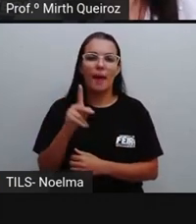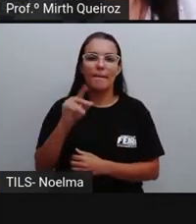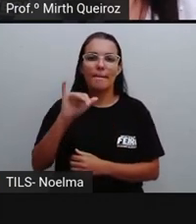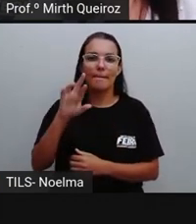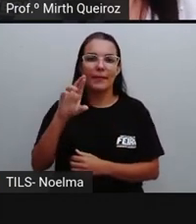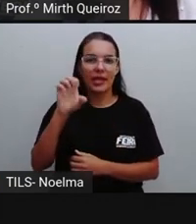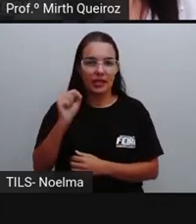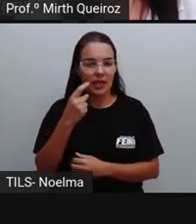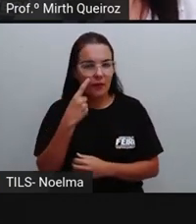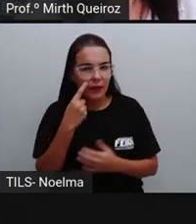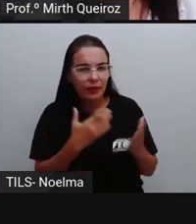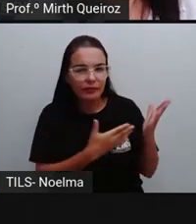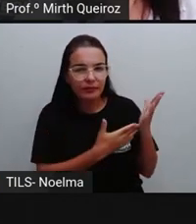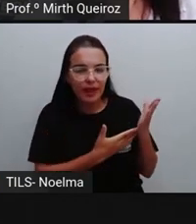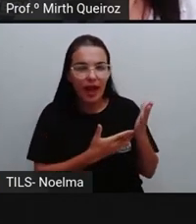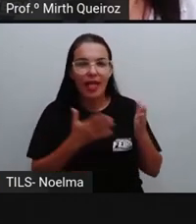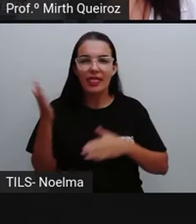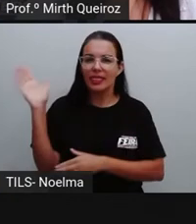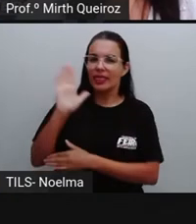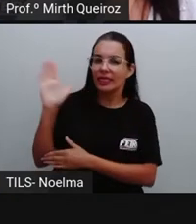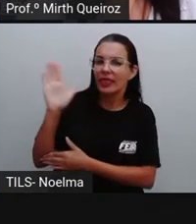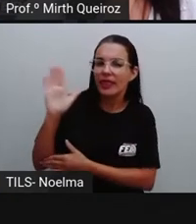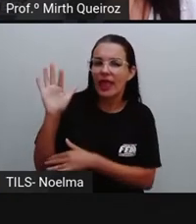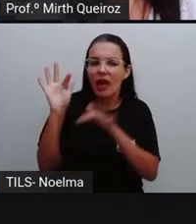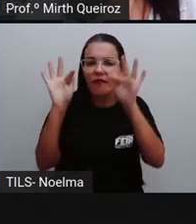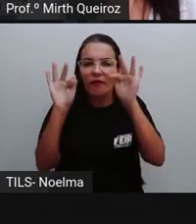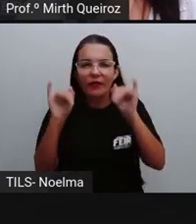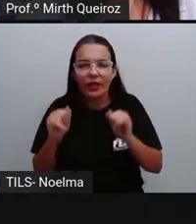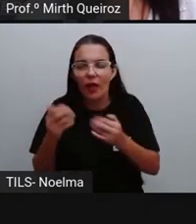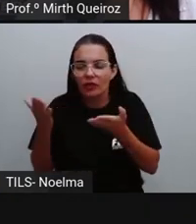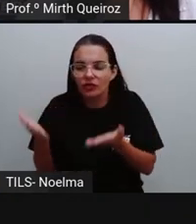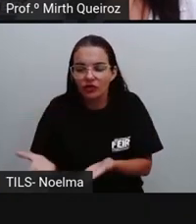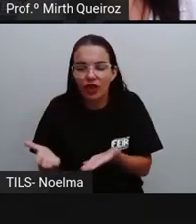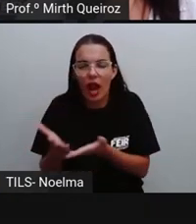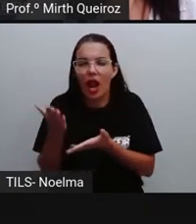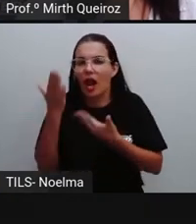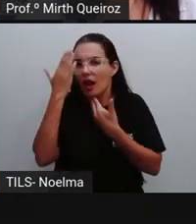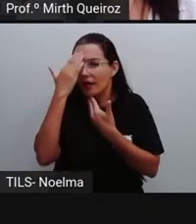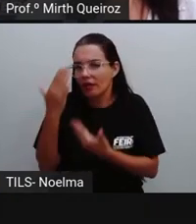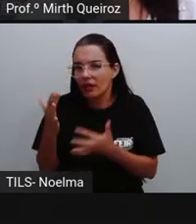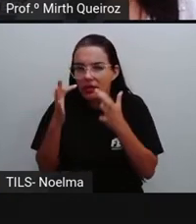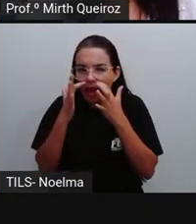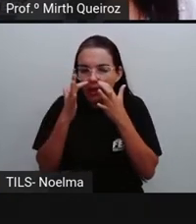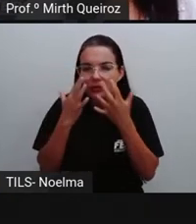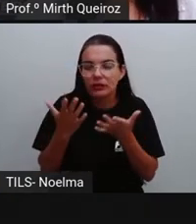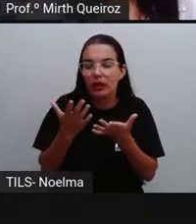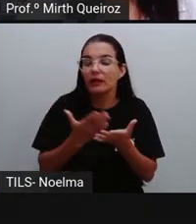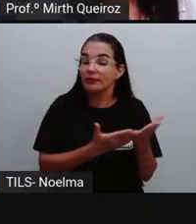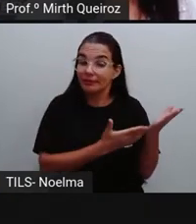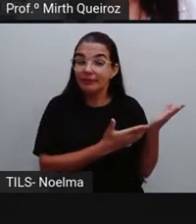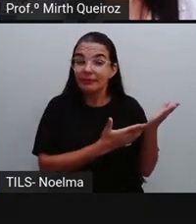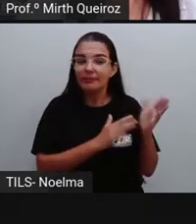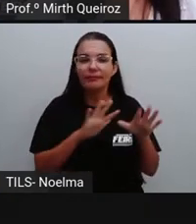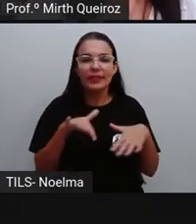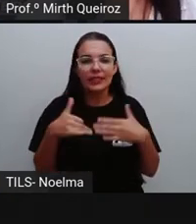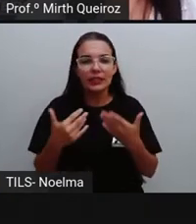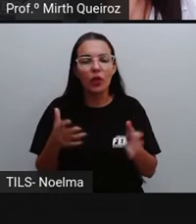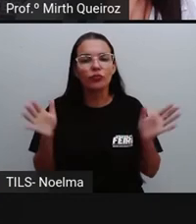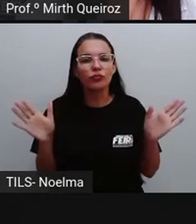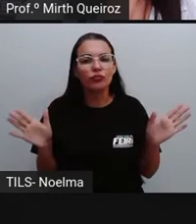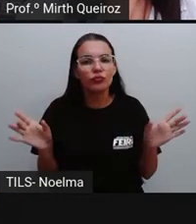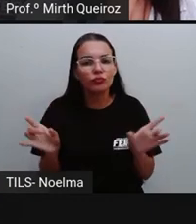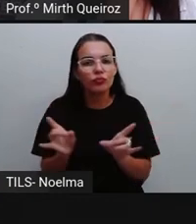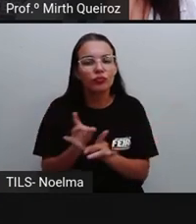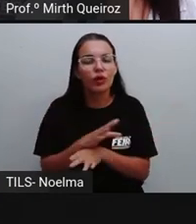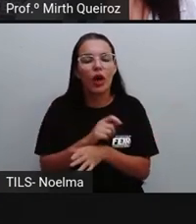pode ver a saudação final, né? Desde já agradeço a atenção atenciosamente e aqui